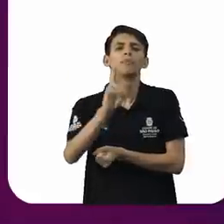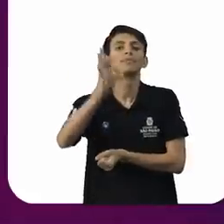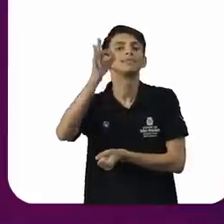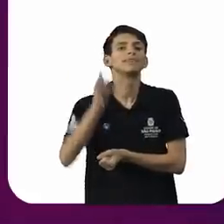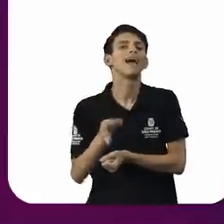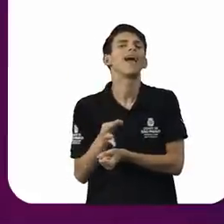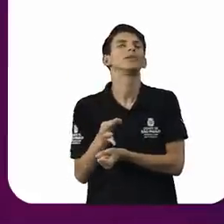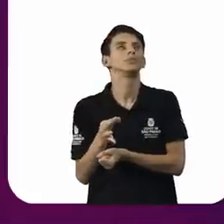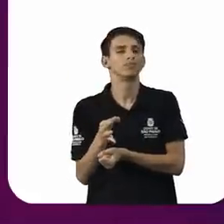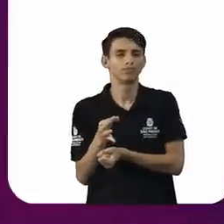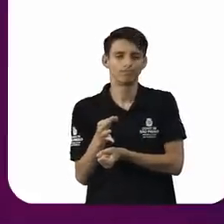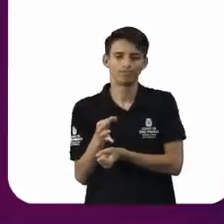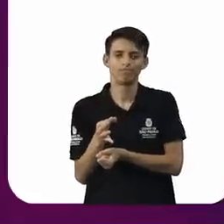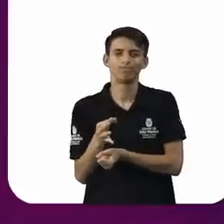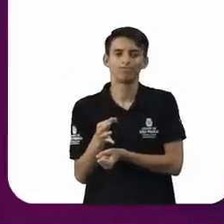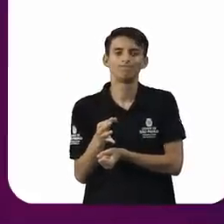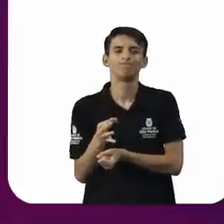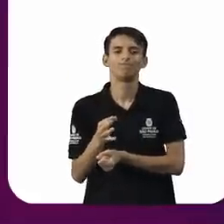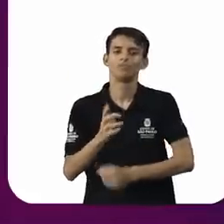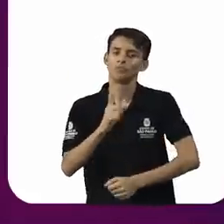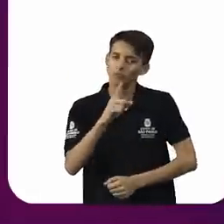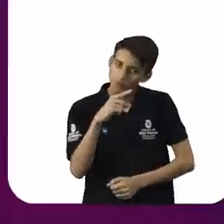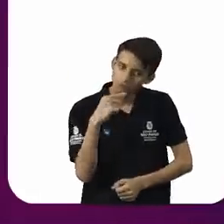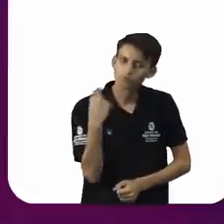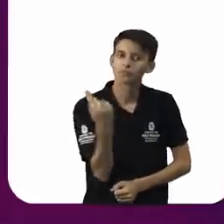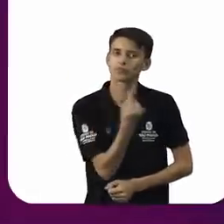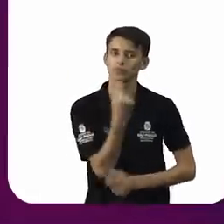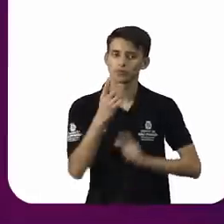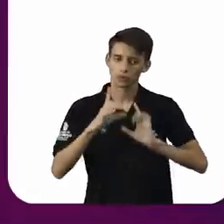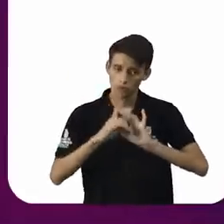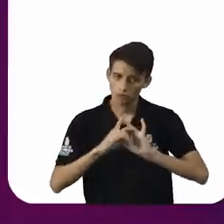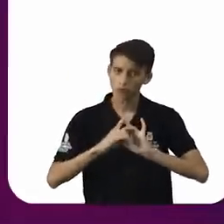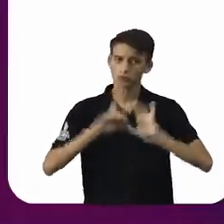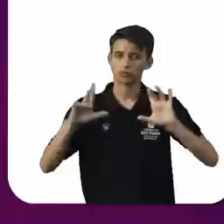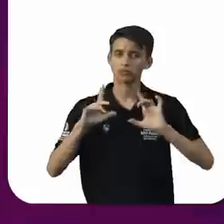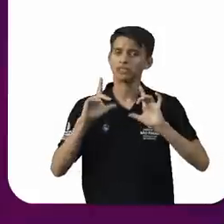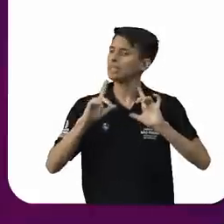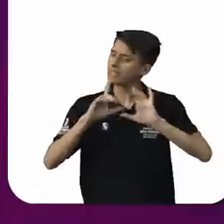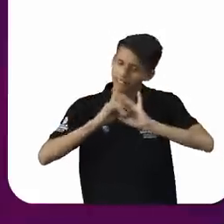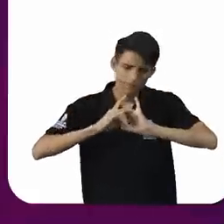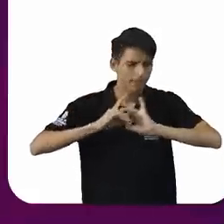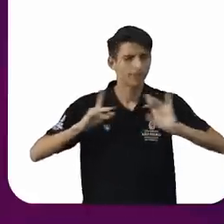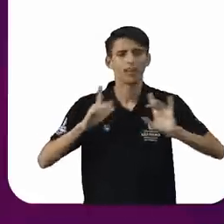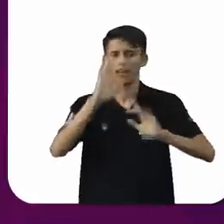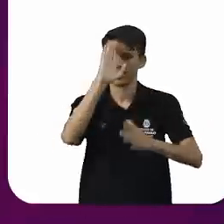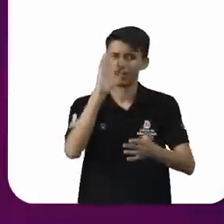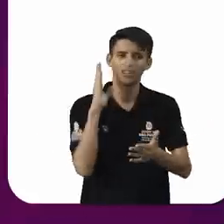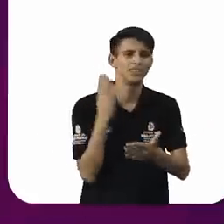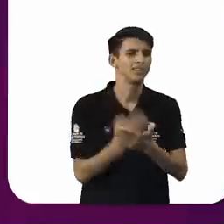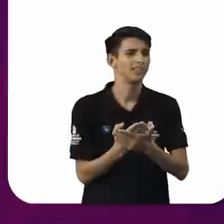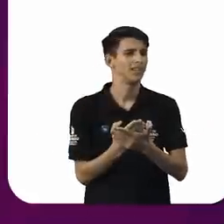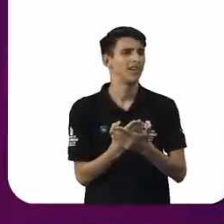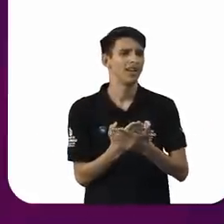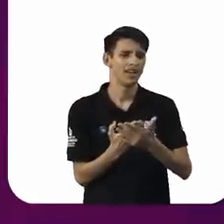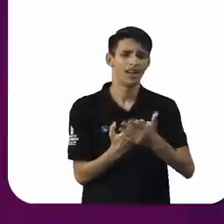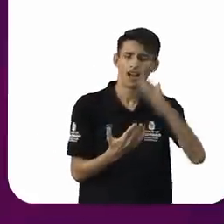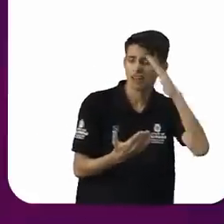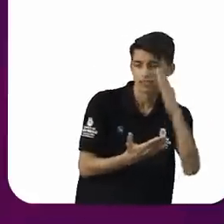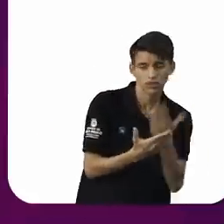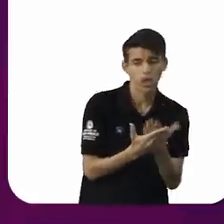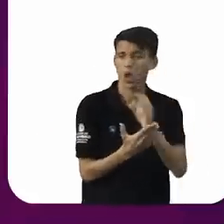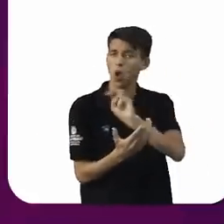é que nós lutemos pela liberdade de crença, porque também a pessoa tem o direito de não crer.